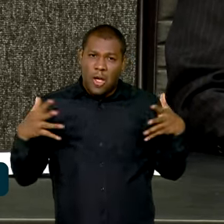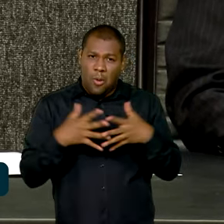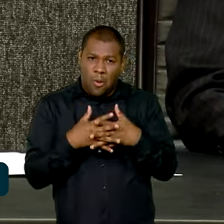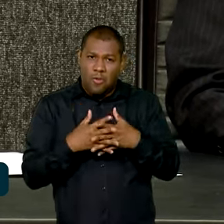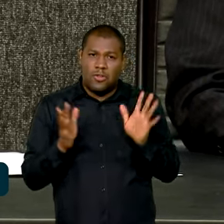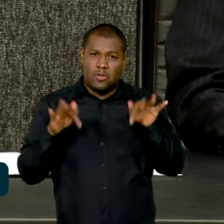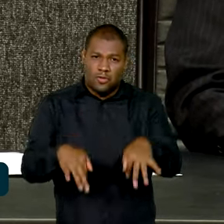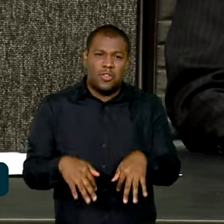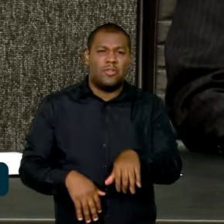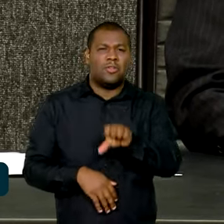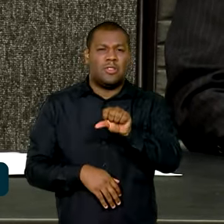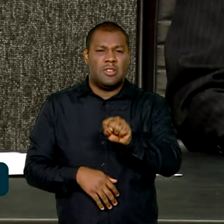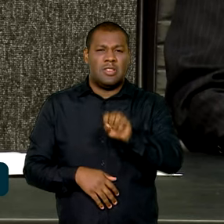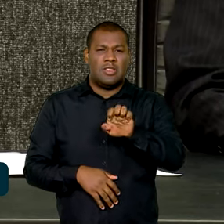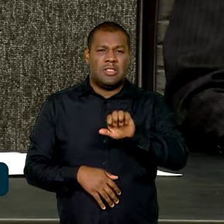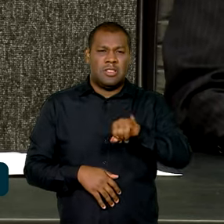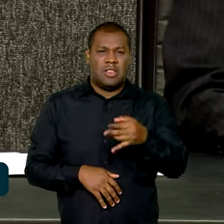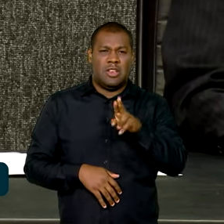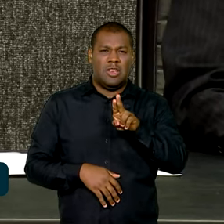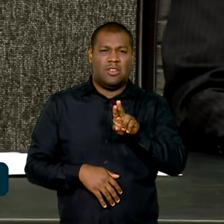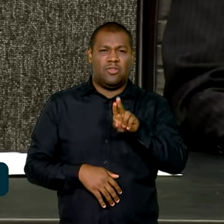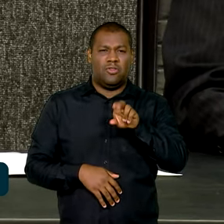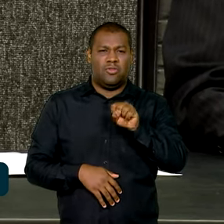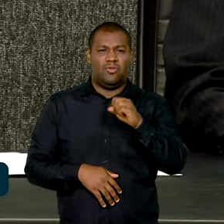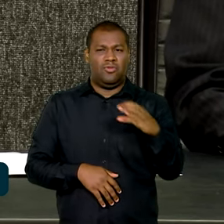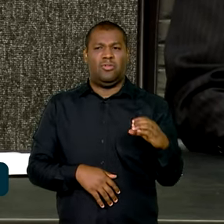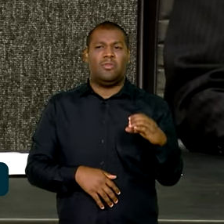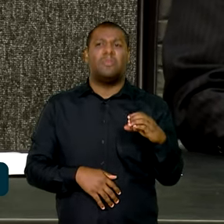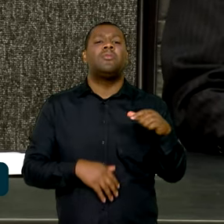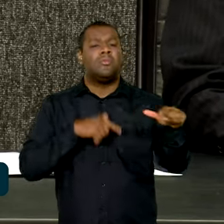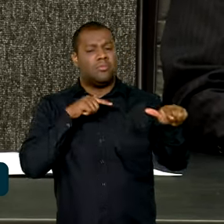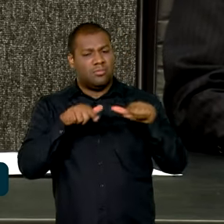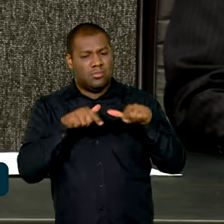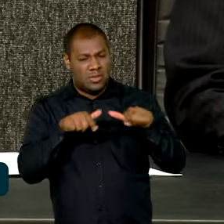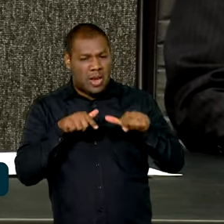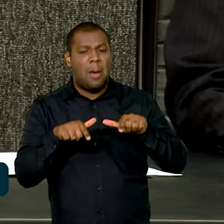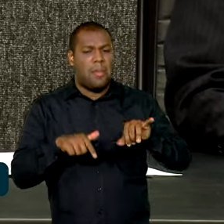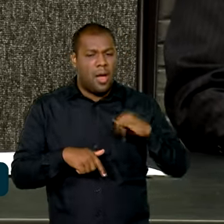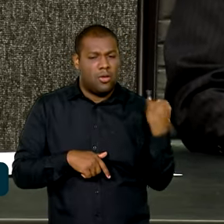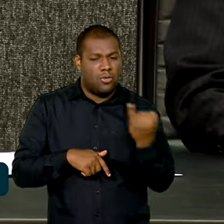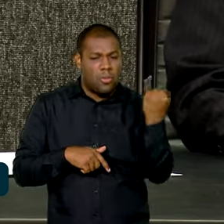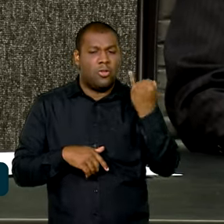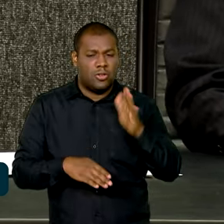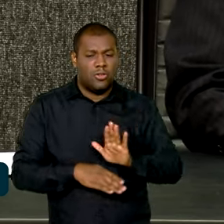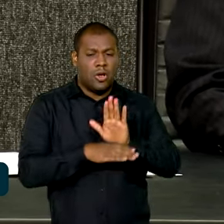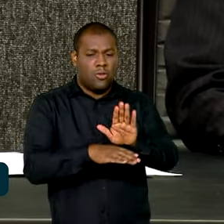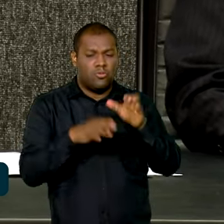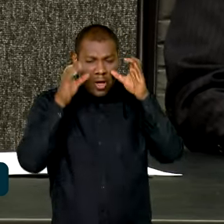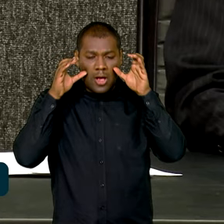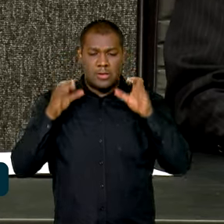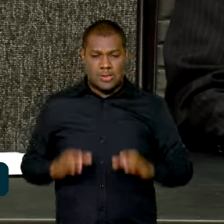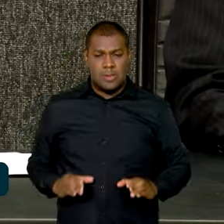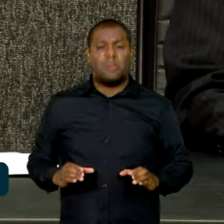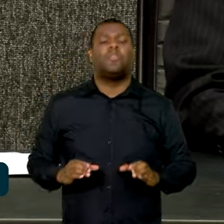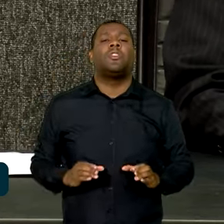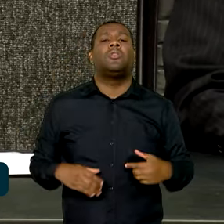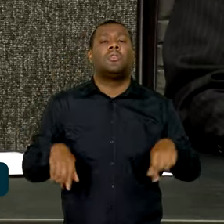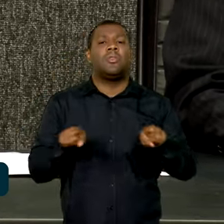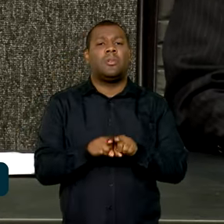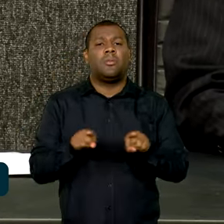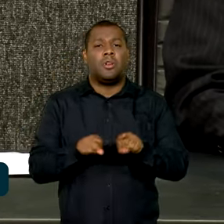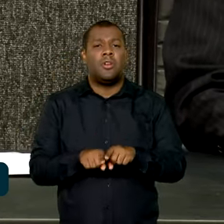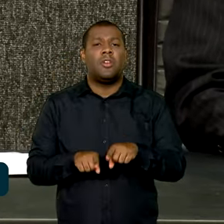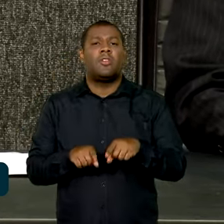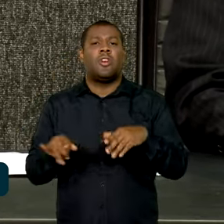SEJUSC, que têm prestado um relevante serviço para a cidadania, e também agora os